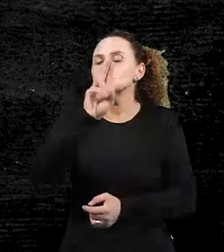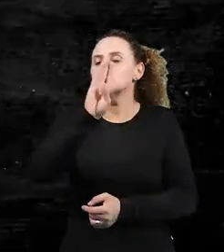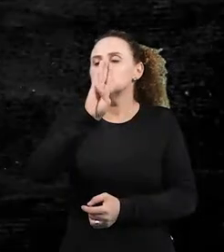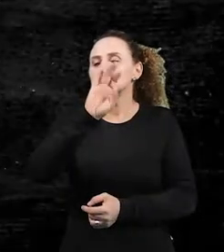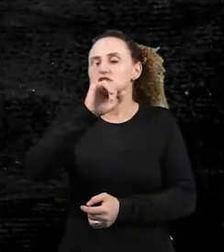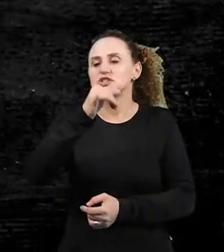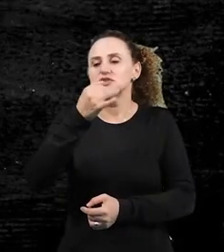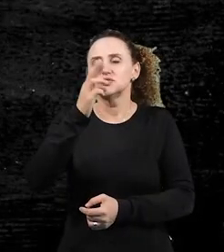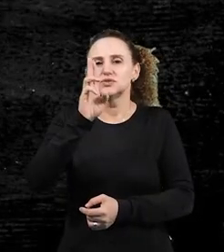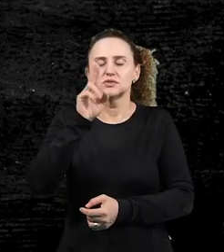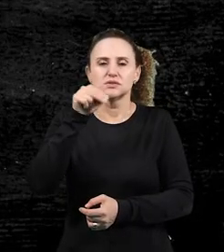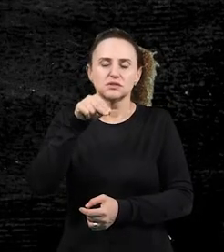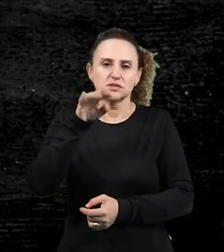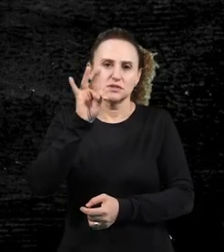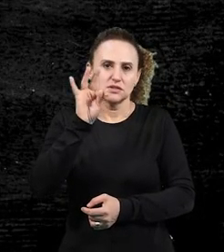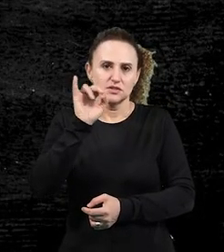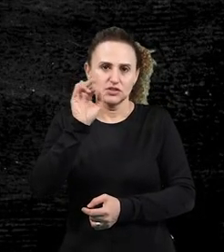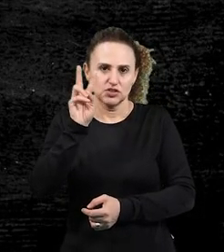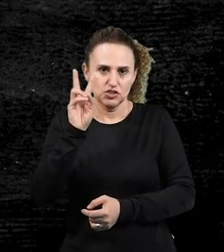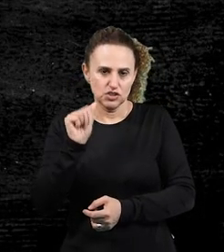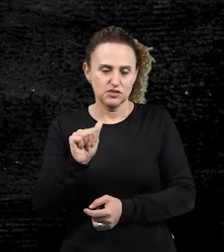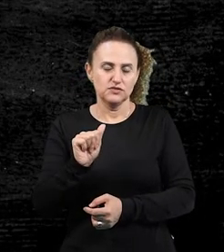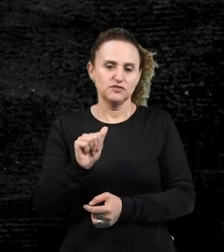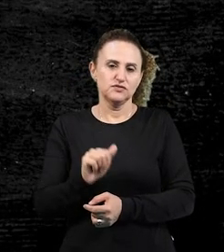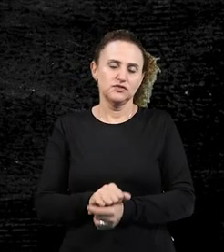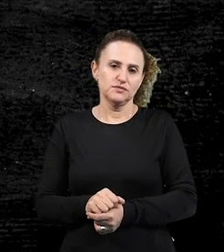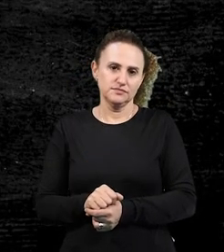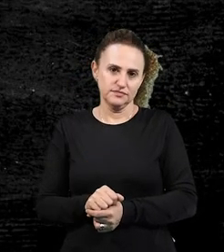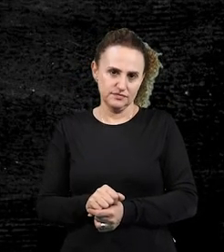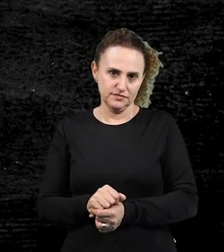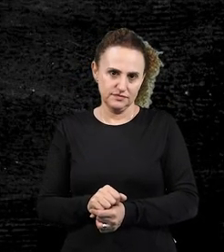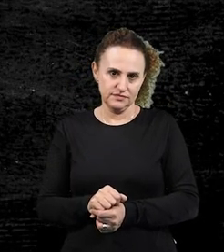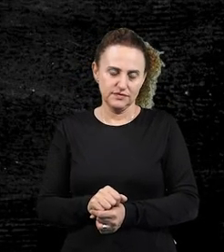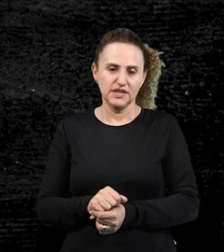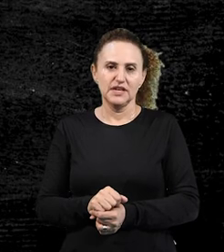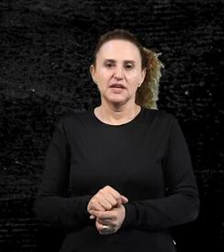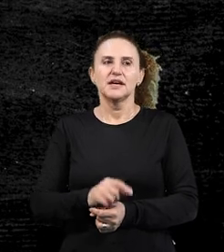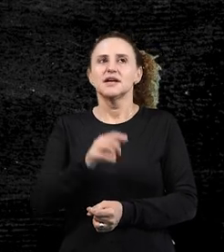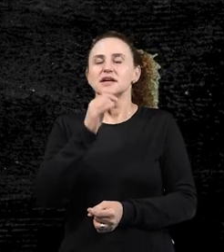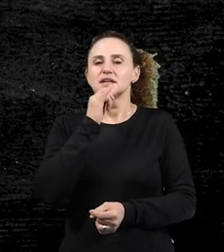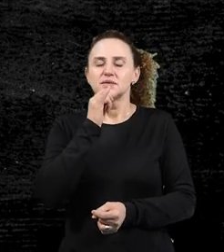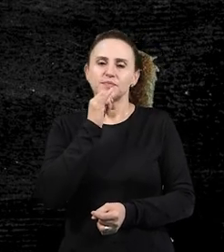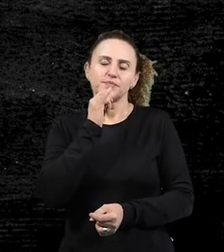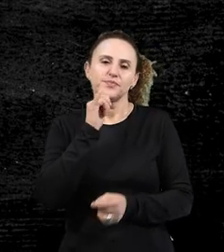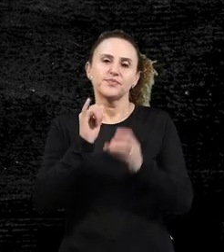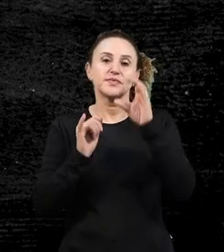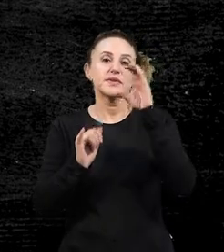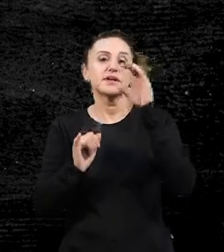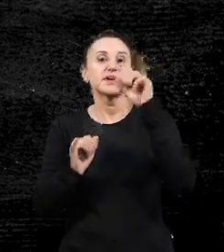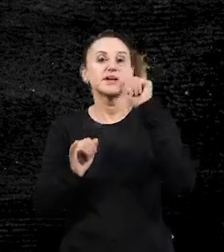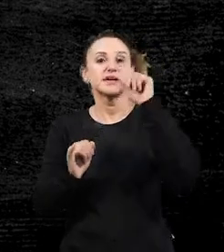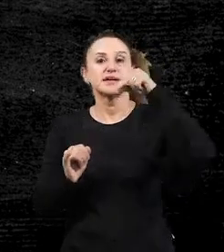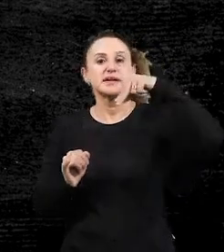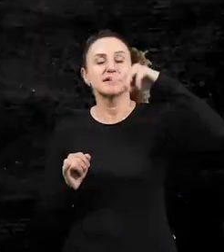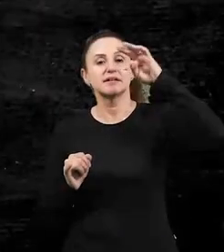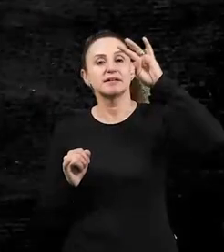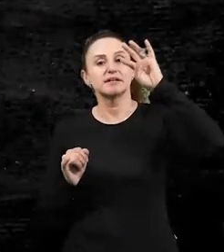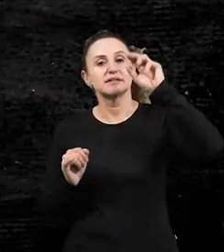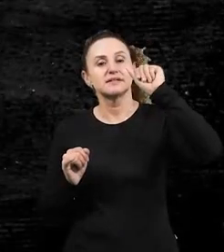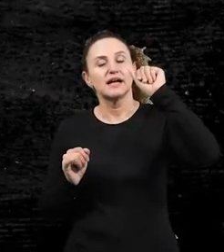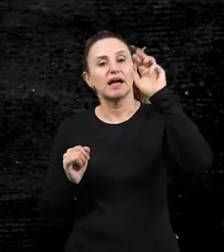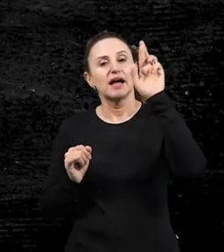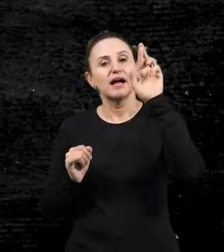aí, ó, é lá do subjuntivo, é de uma possibilidade, né? O cantares, aqui nós vamos ter um